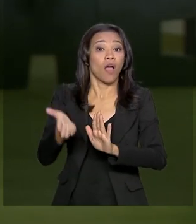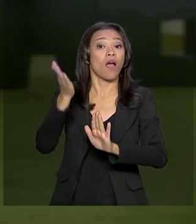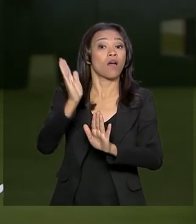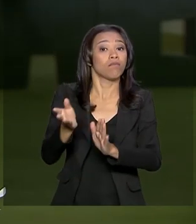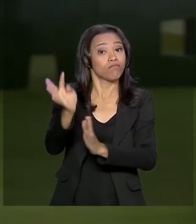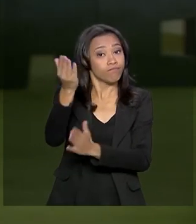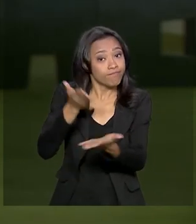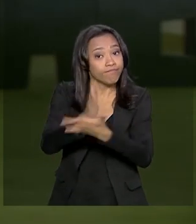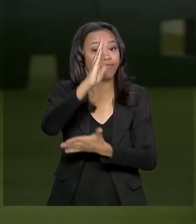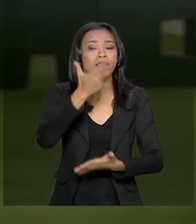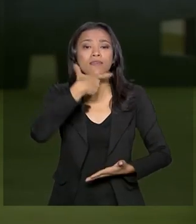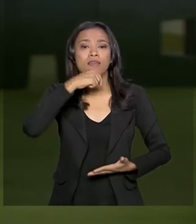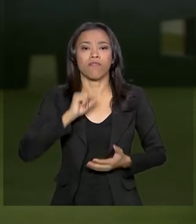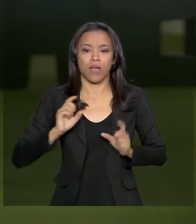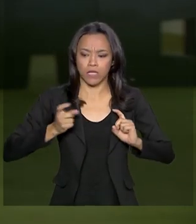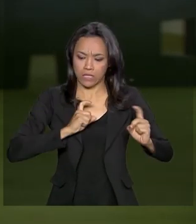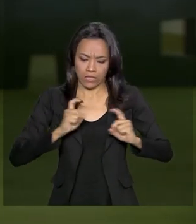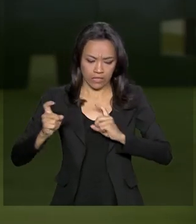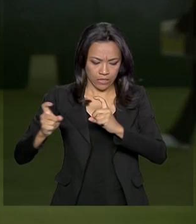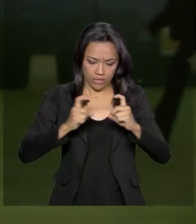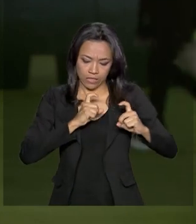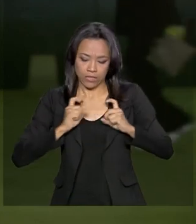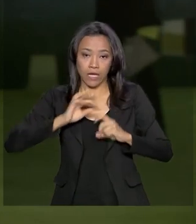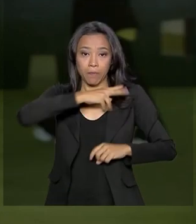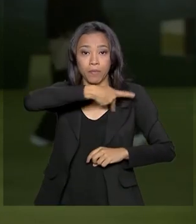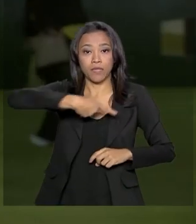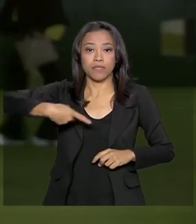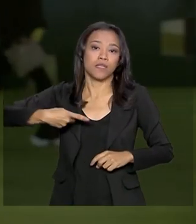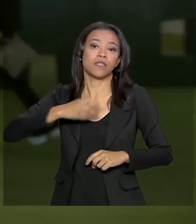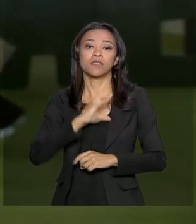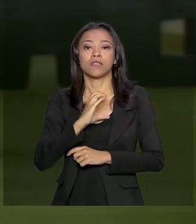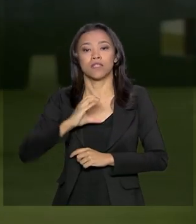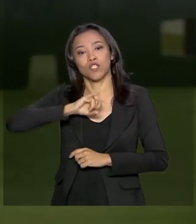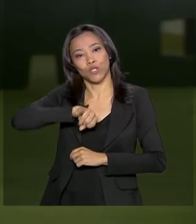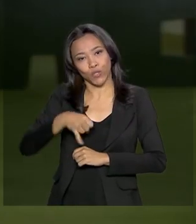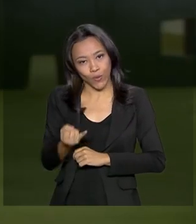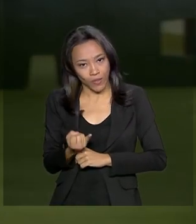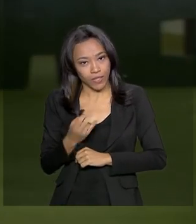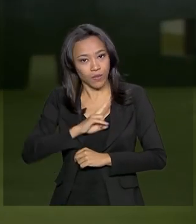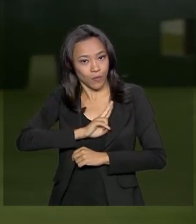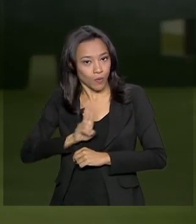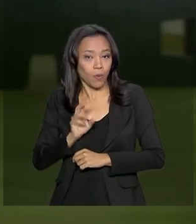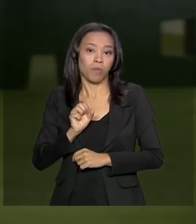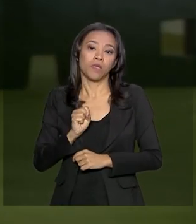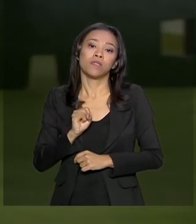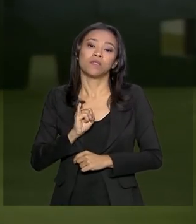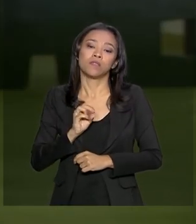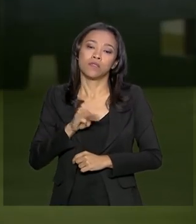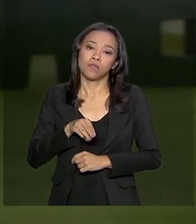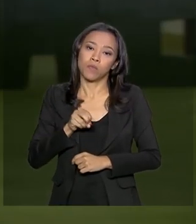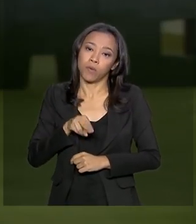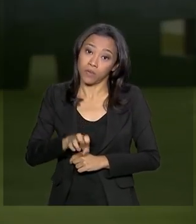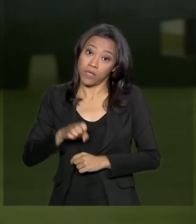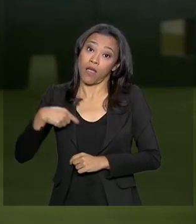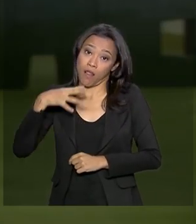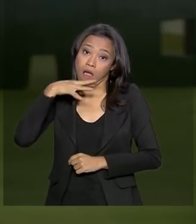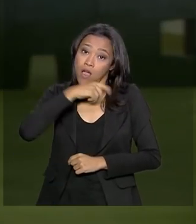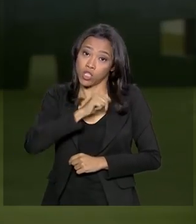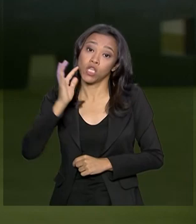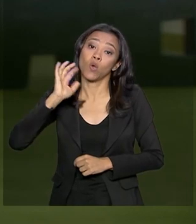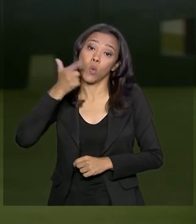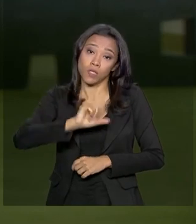administrar esse embate todo é a presidente da CCJ, que é a senadora Simone Tebet. Ela acha que o Senado consegue